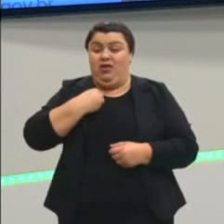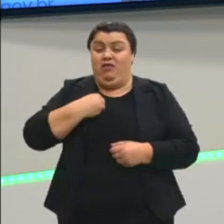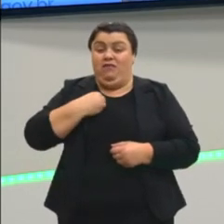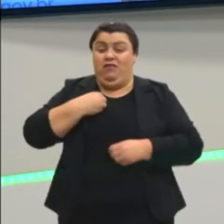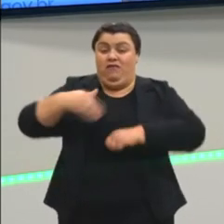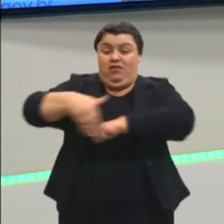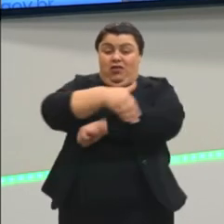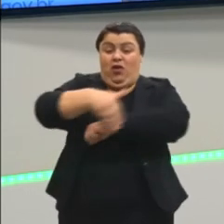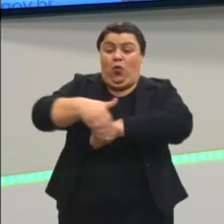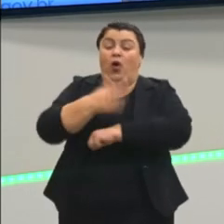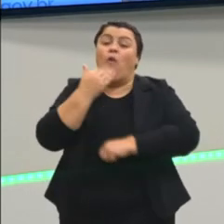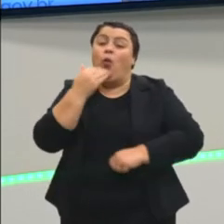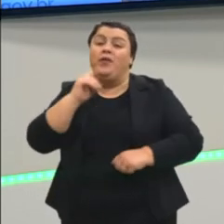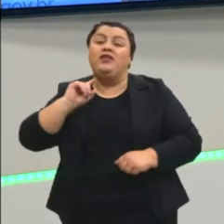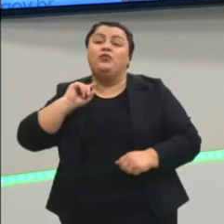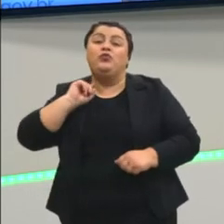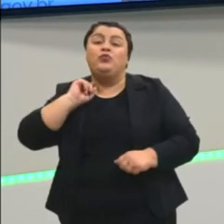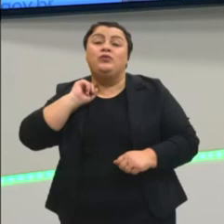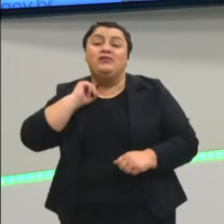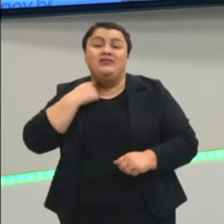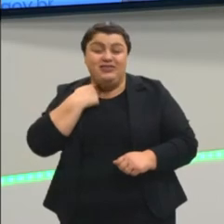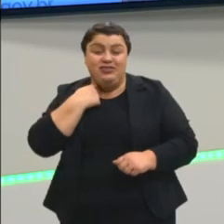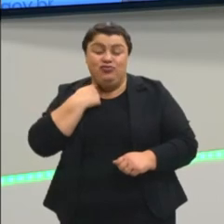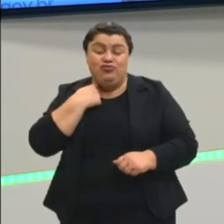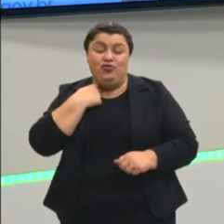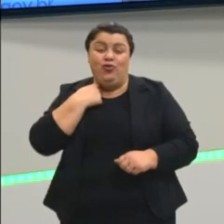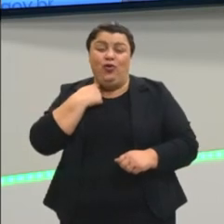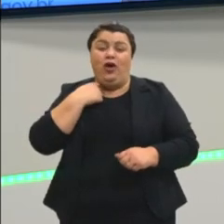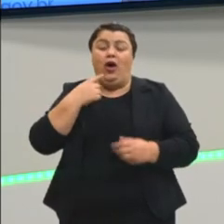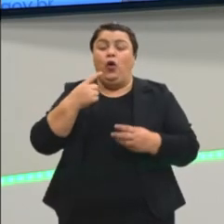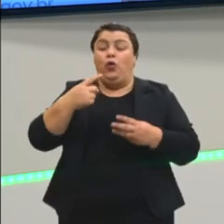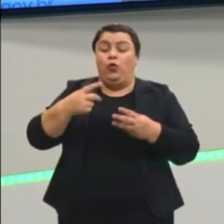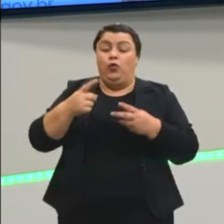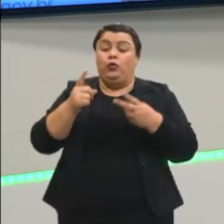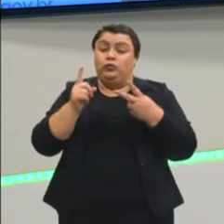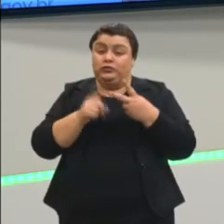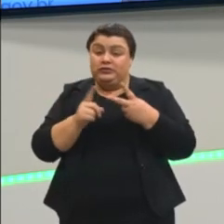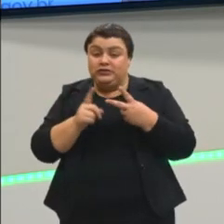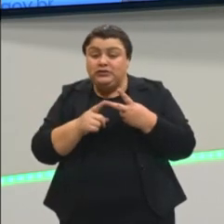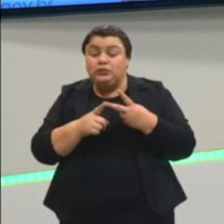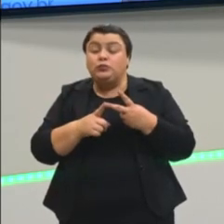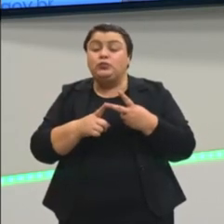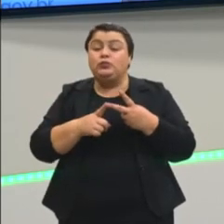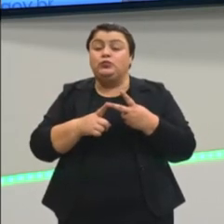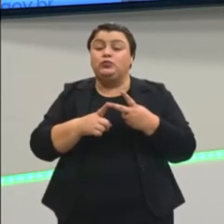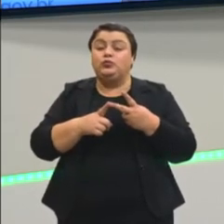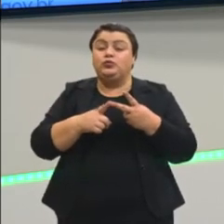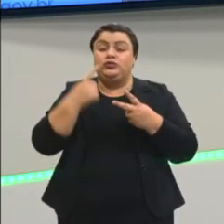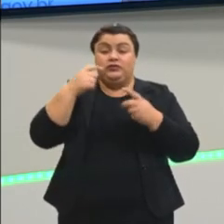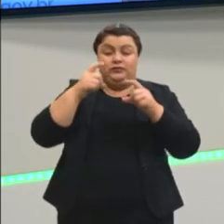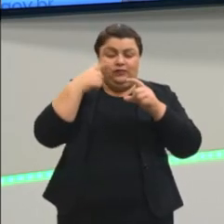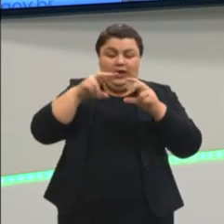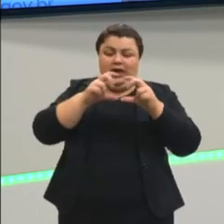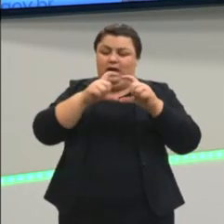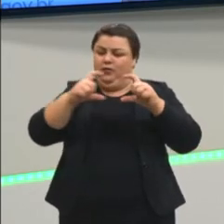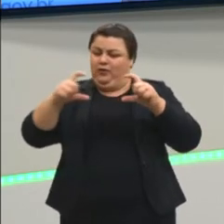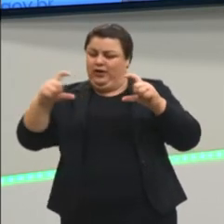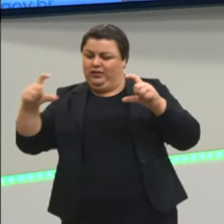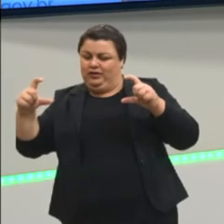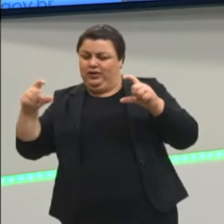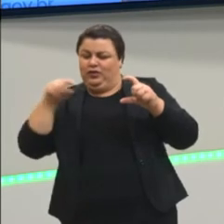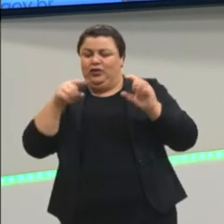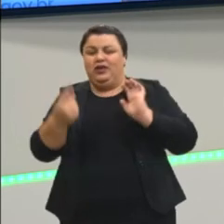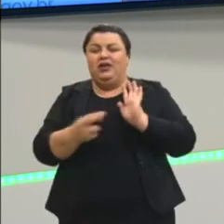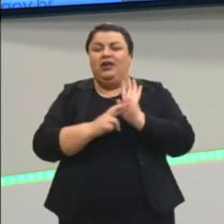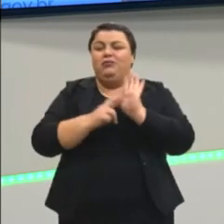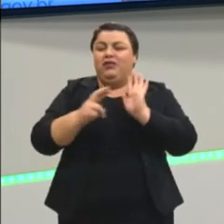para um segundo poema. A gente sai daquele poema para um quadrinho que representa visualmente aquela